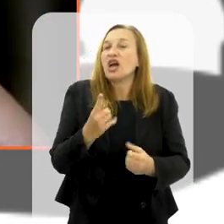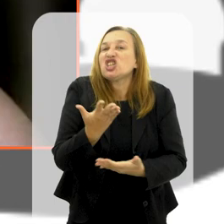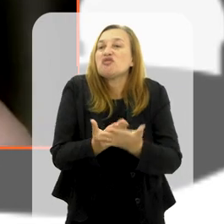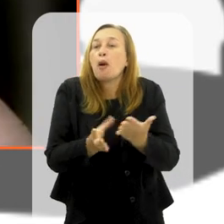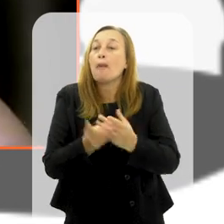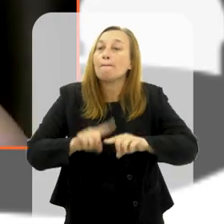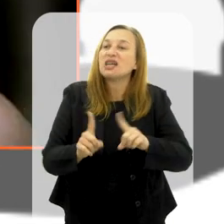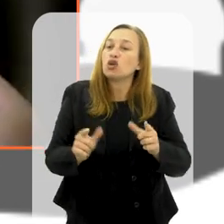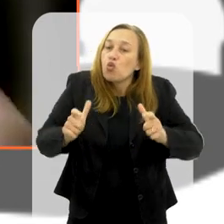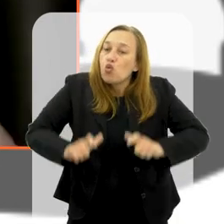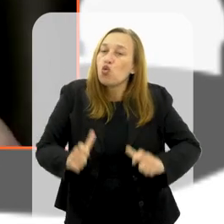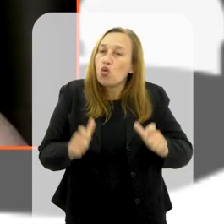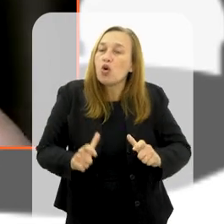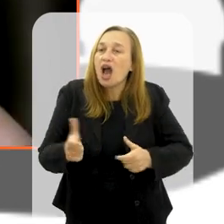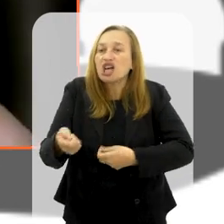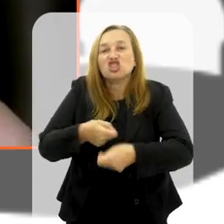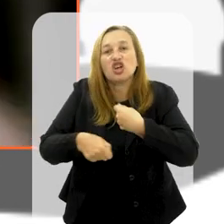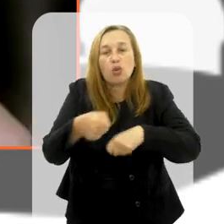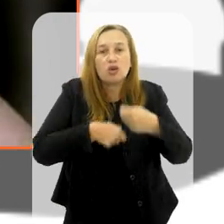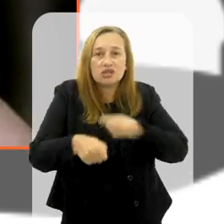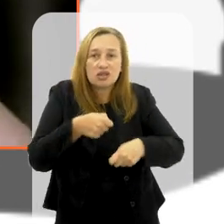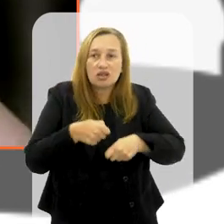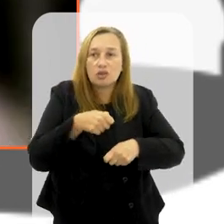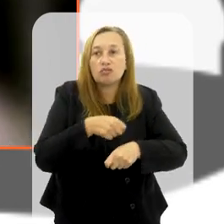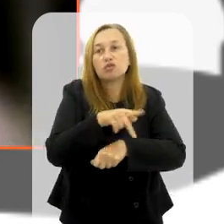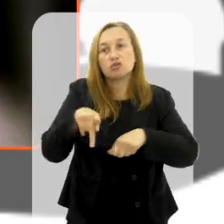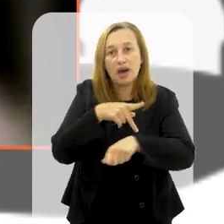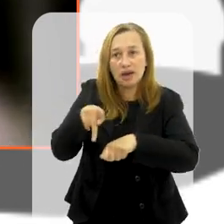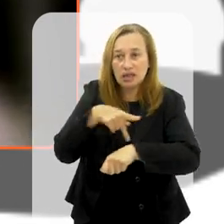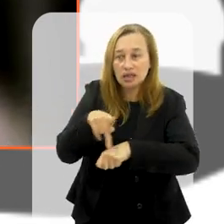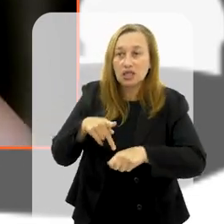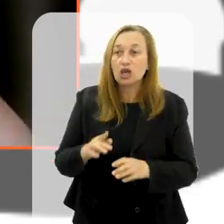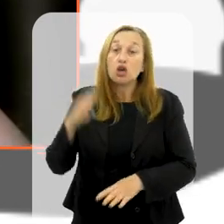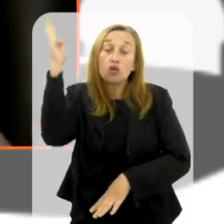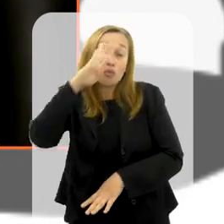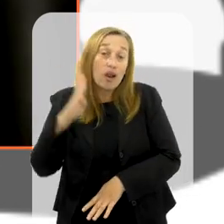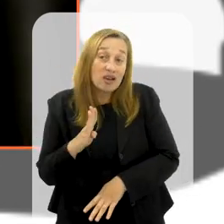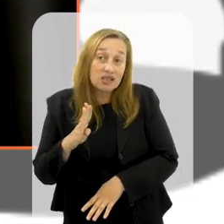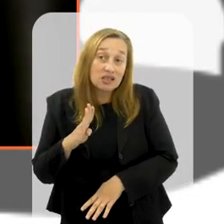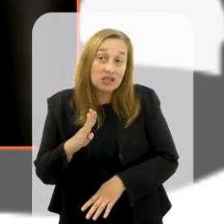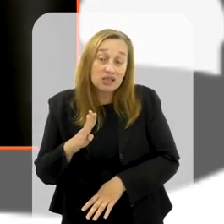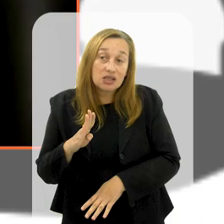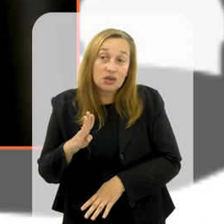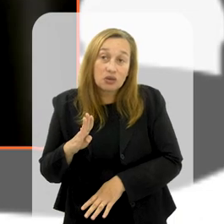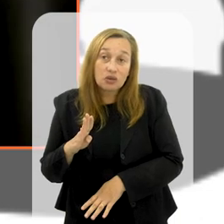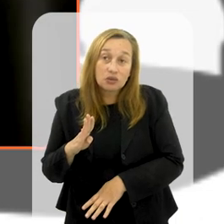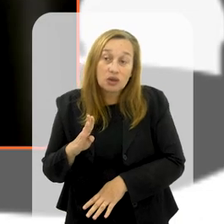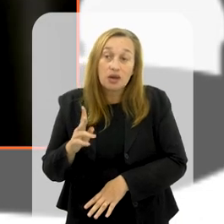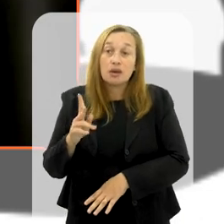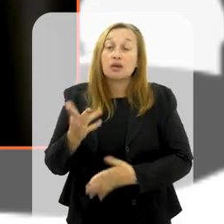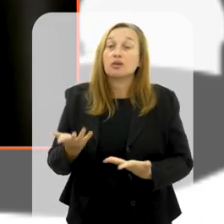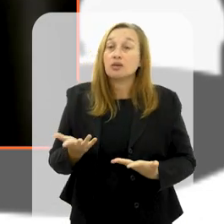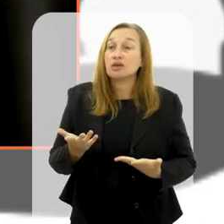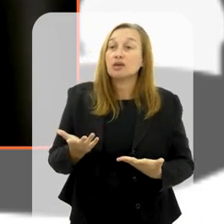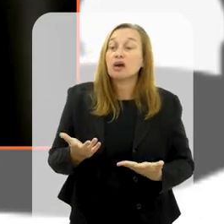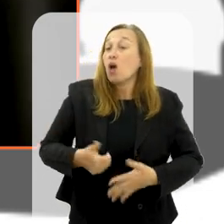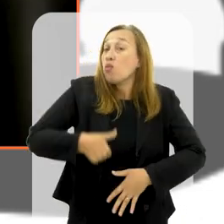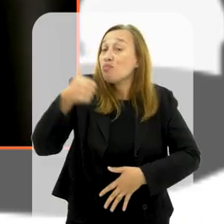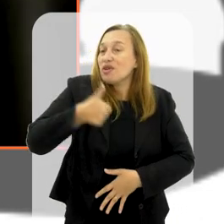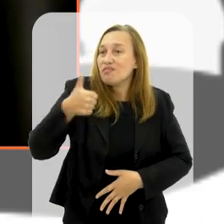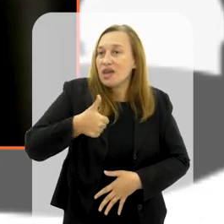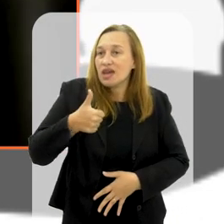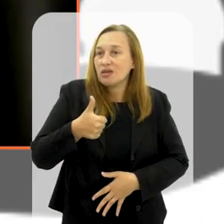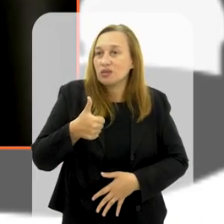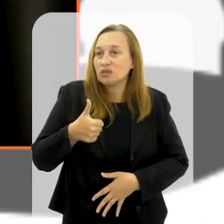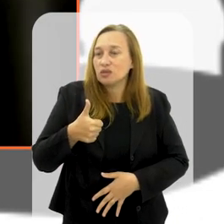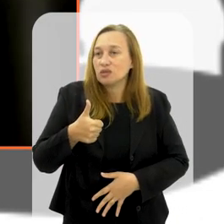mas é um espaço privilegiado de negociações internacionais. E o Brasil, presidindo esse espaço no ano, o Brasil,